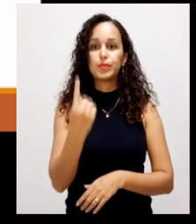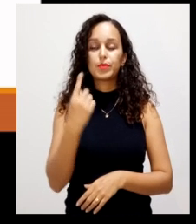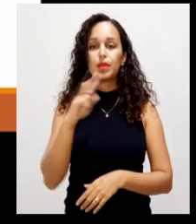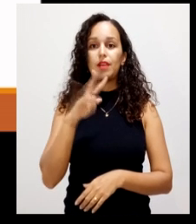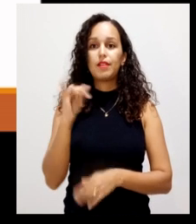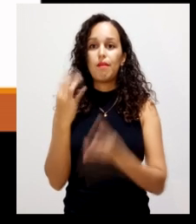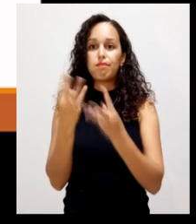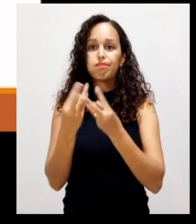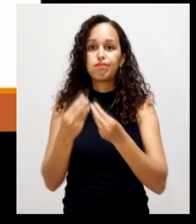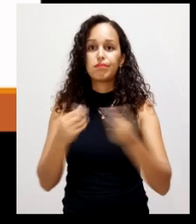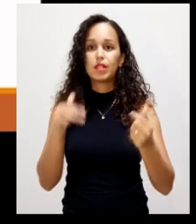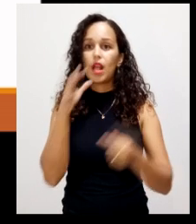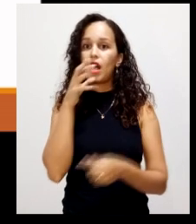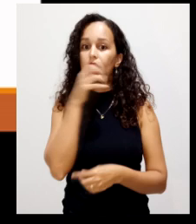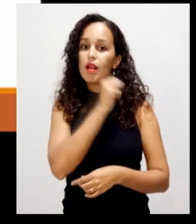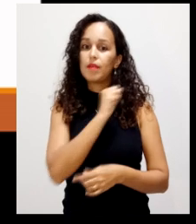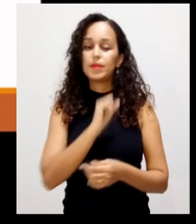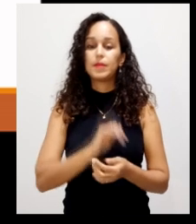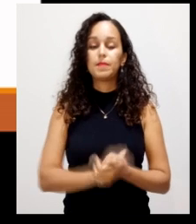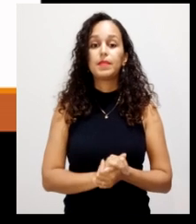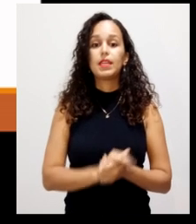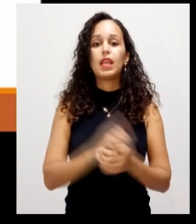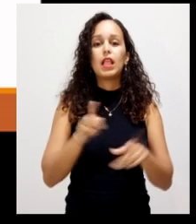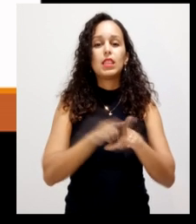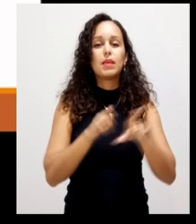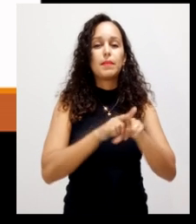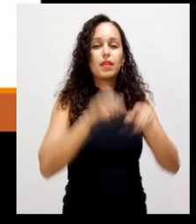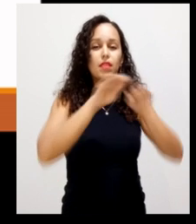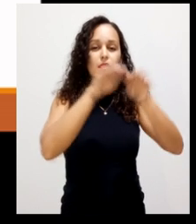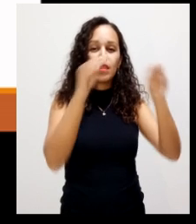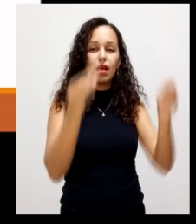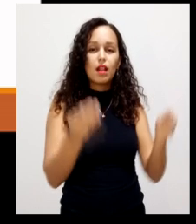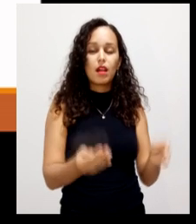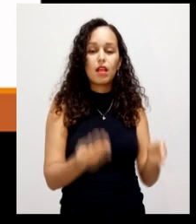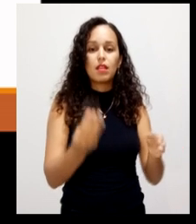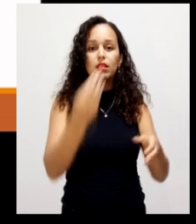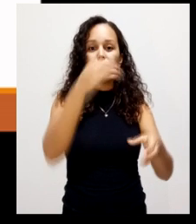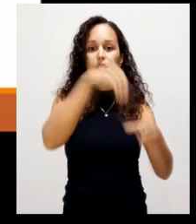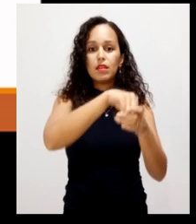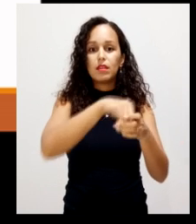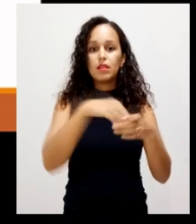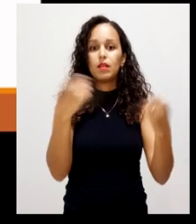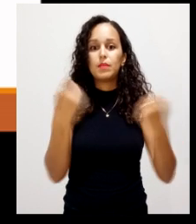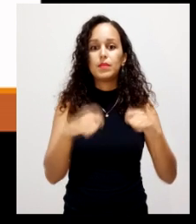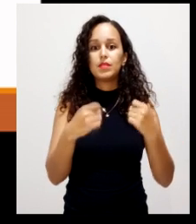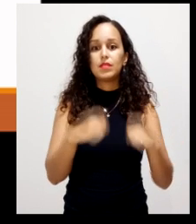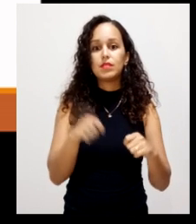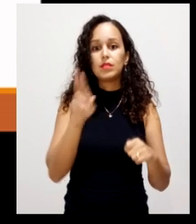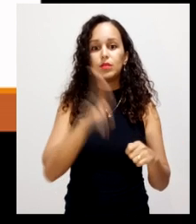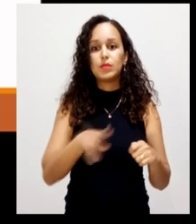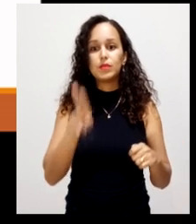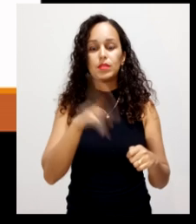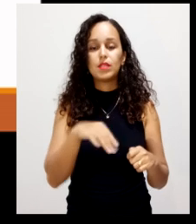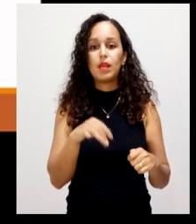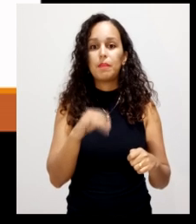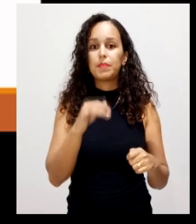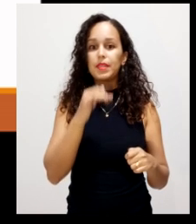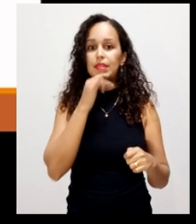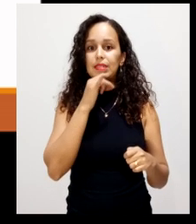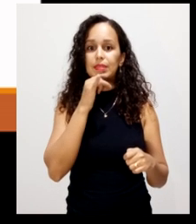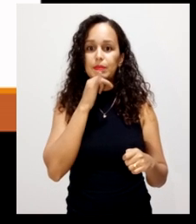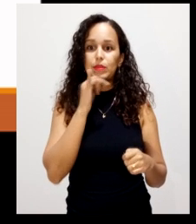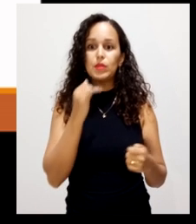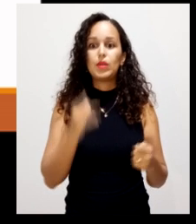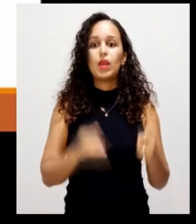Não podemos deixar que dentro da nossa leira alguns produtos eles estejam fazendo parte. Exemplo é a madeira quando ela é